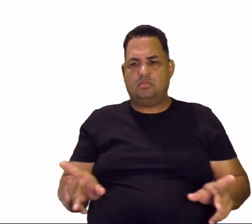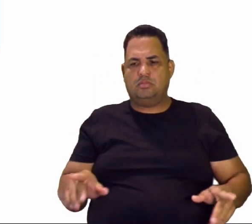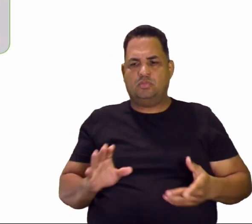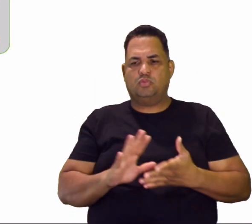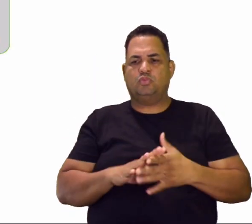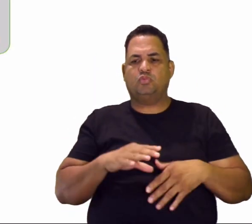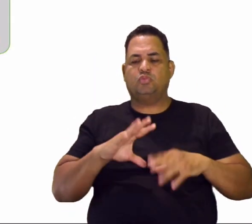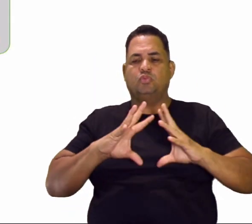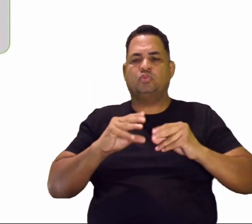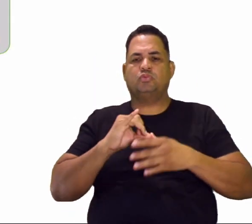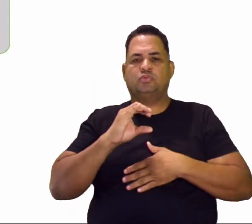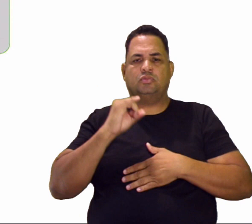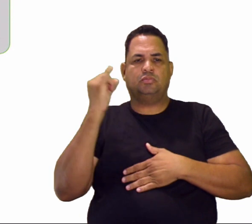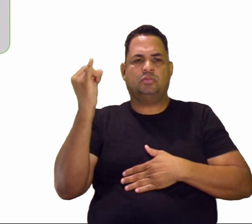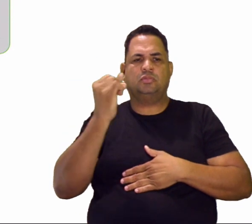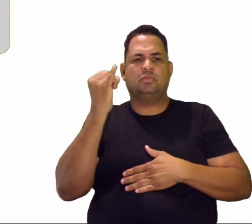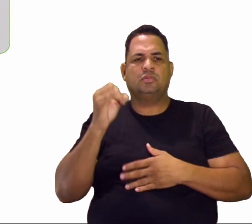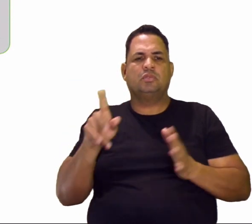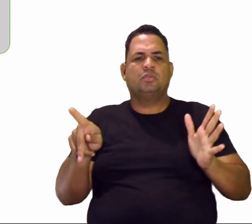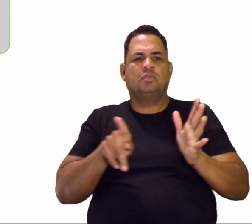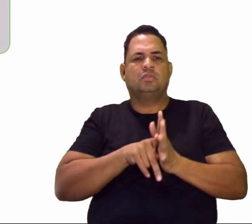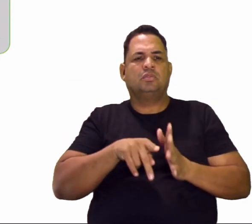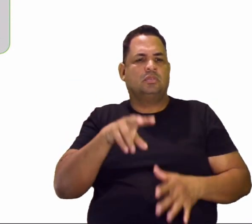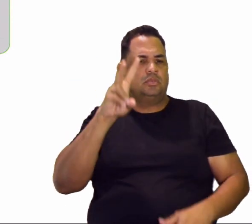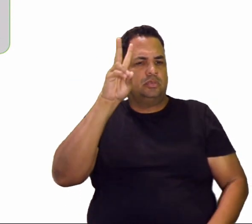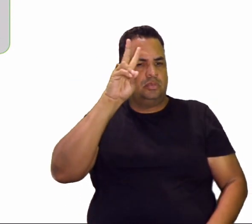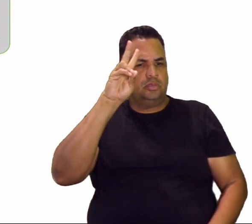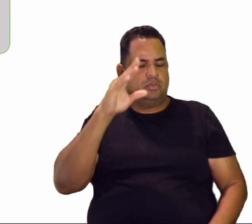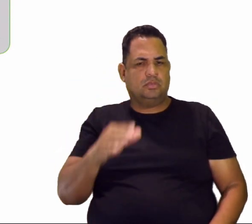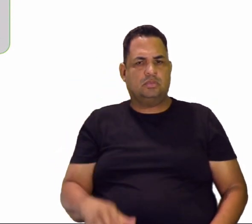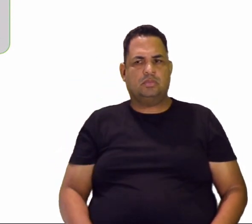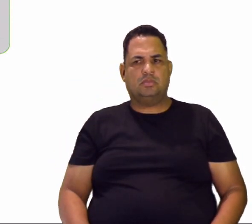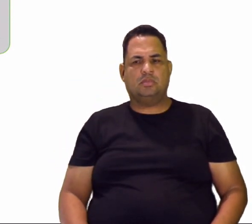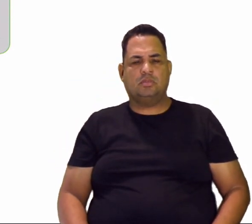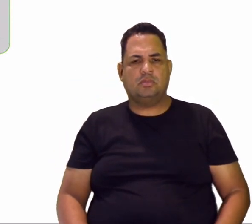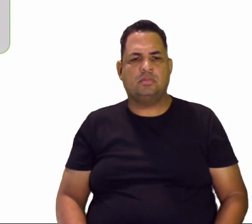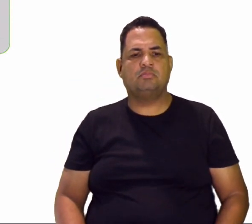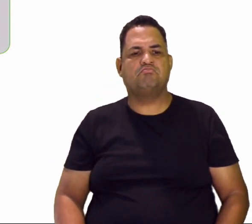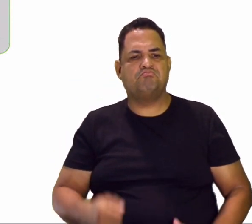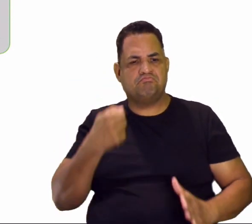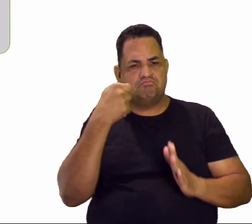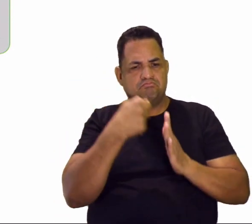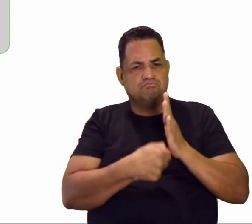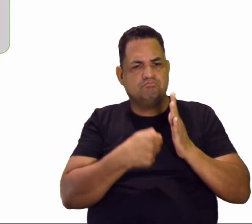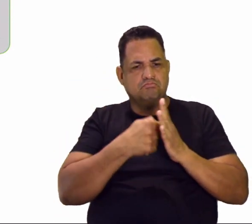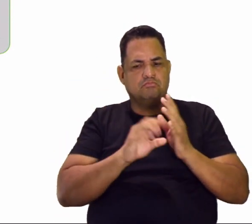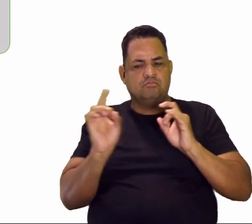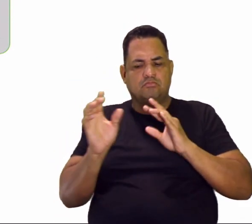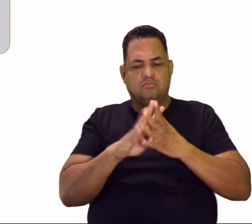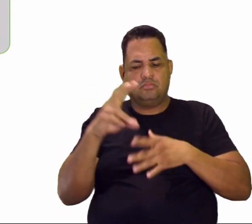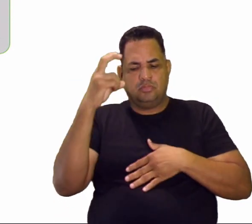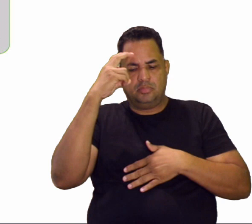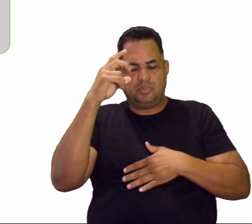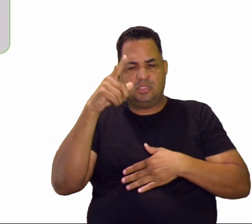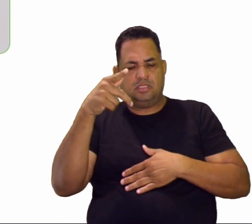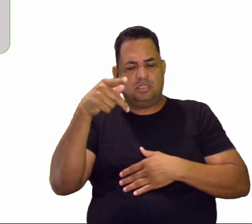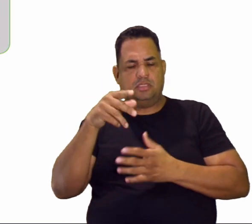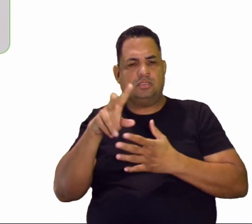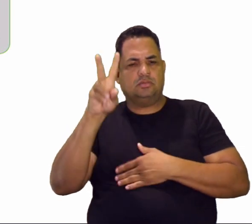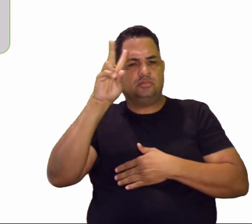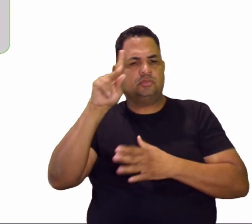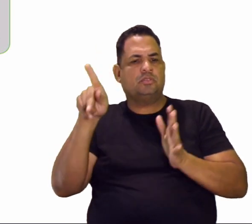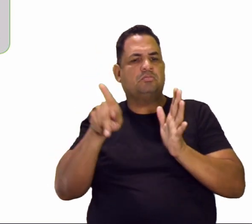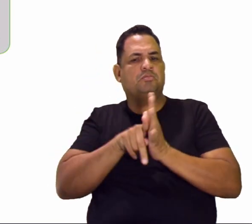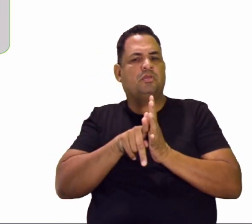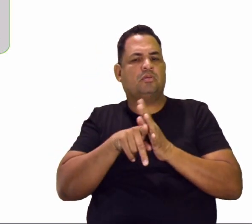Tudo é válido, né? O particularismo histórico diz o seguinte, ele defende que cada cultura tem uma história particular não